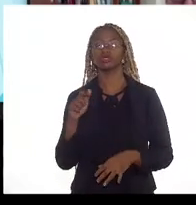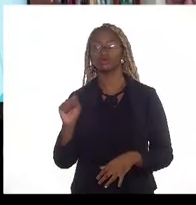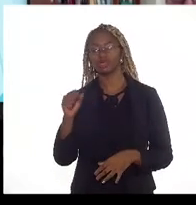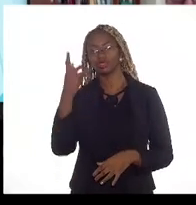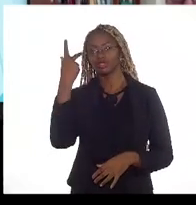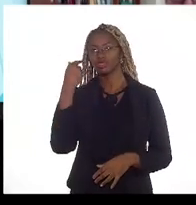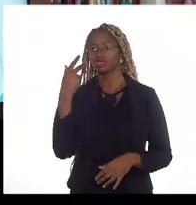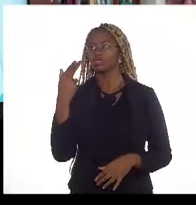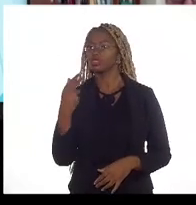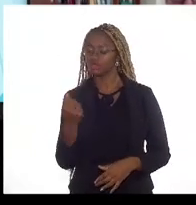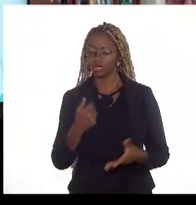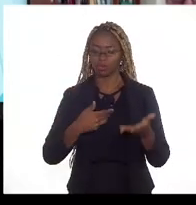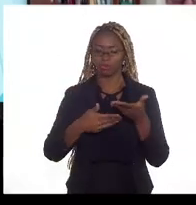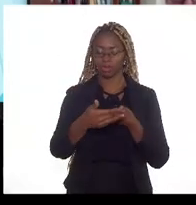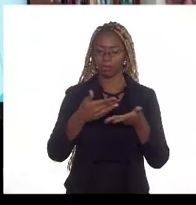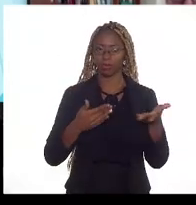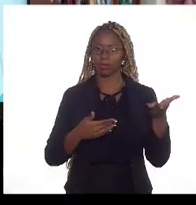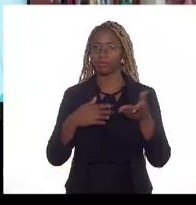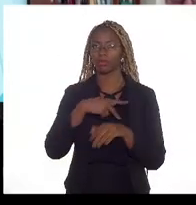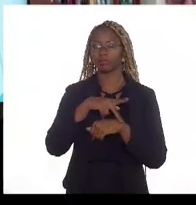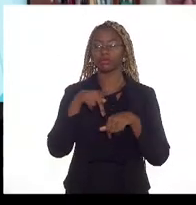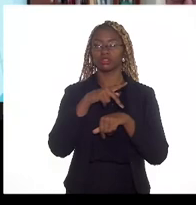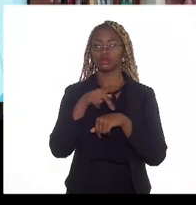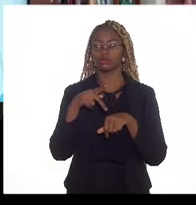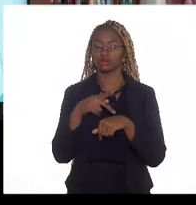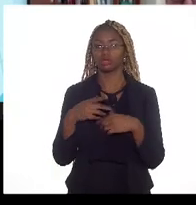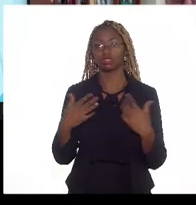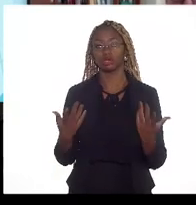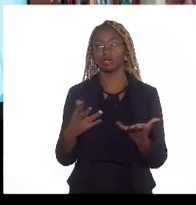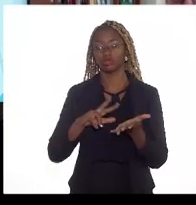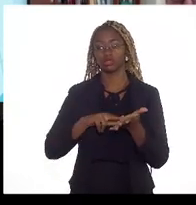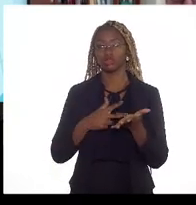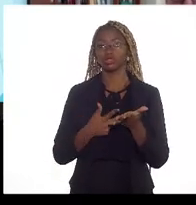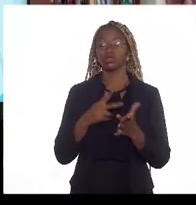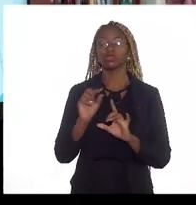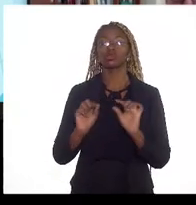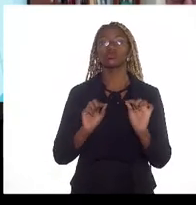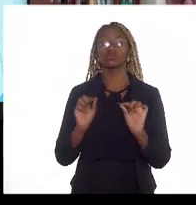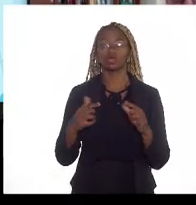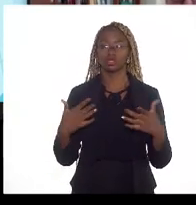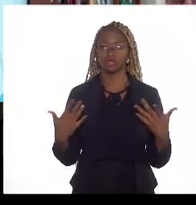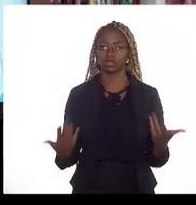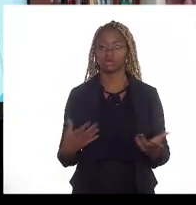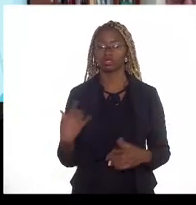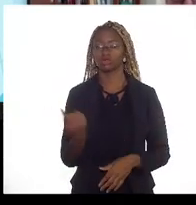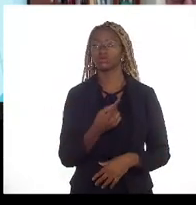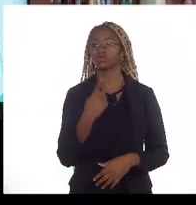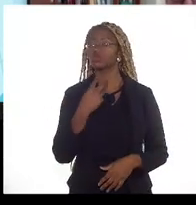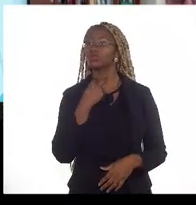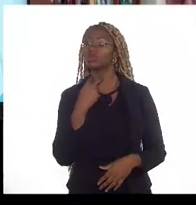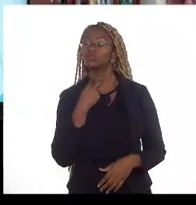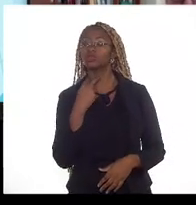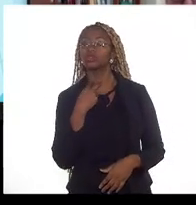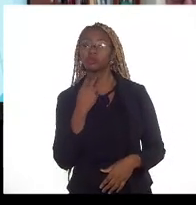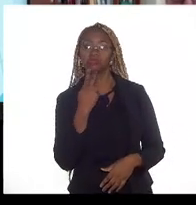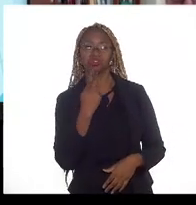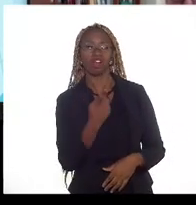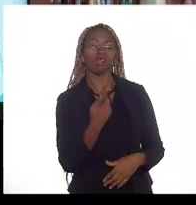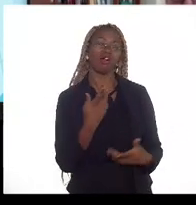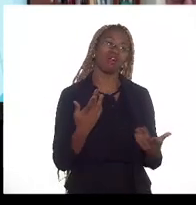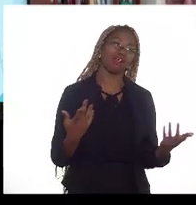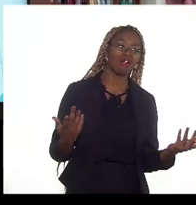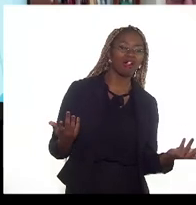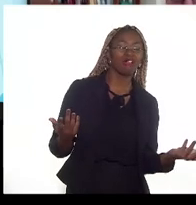entre países isso significa que a gente não pode mais dizer olha